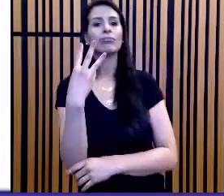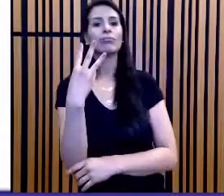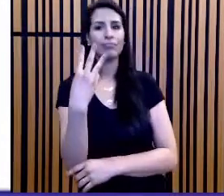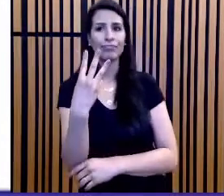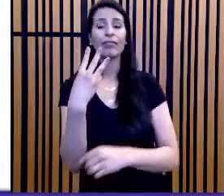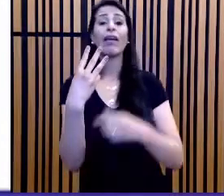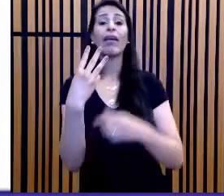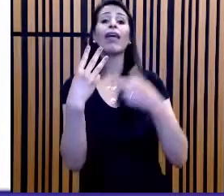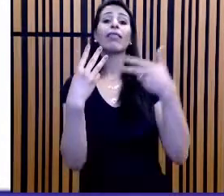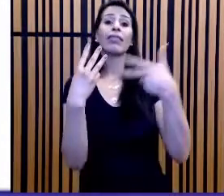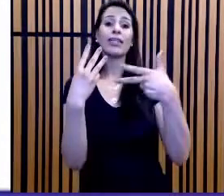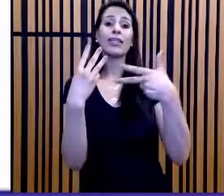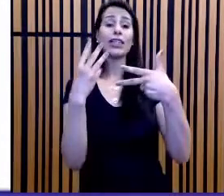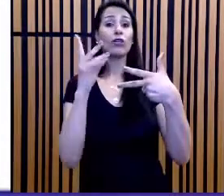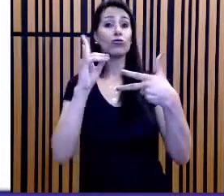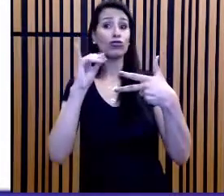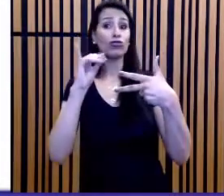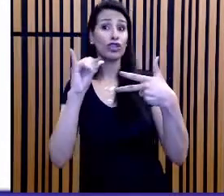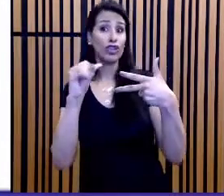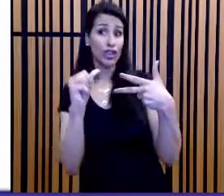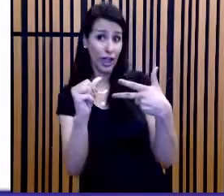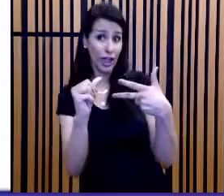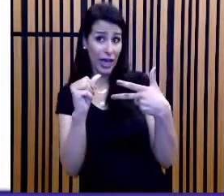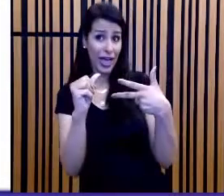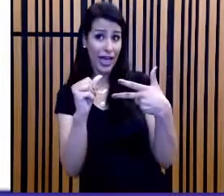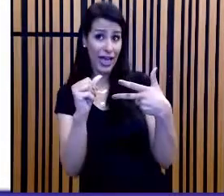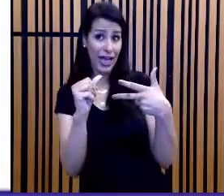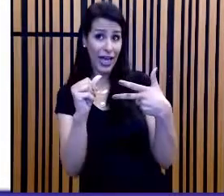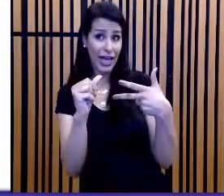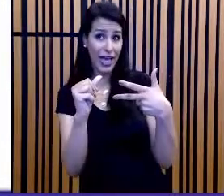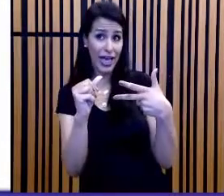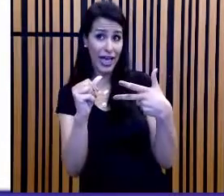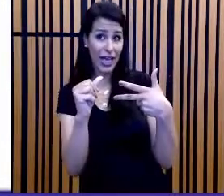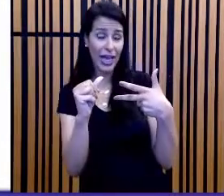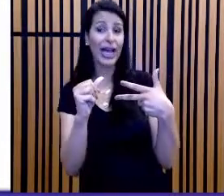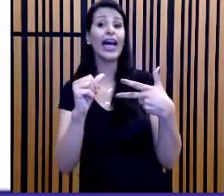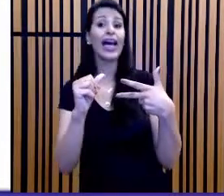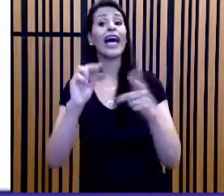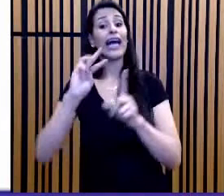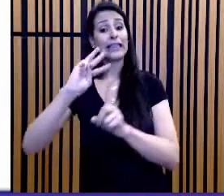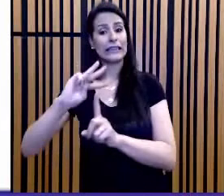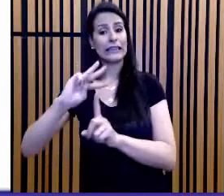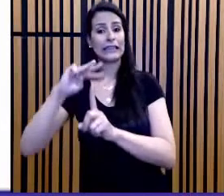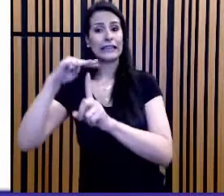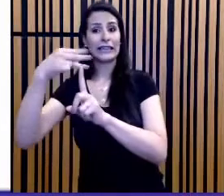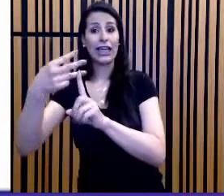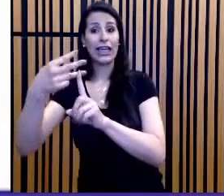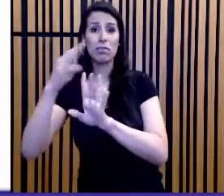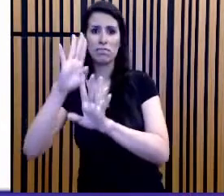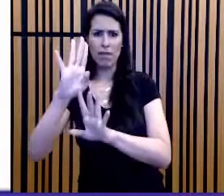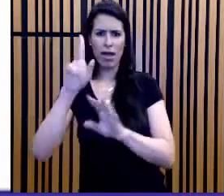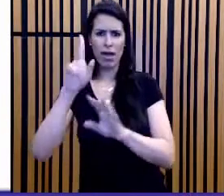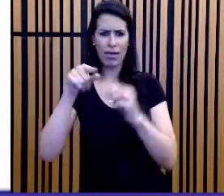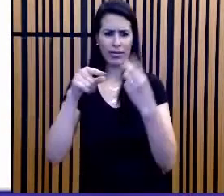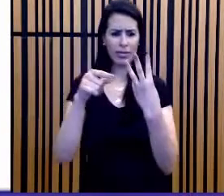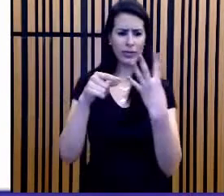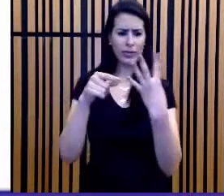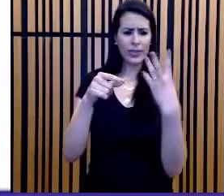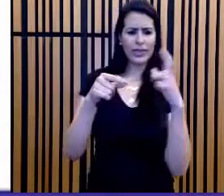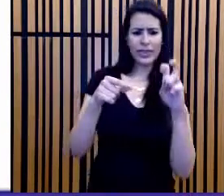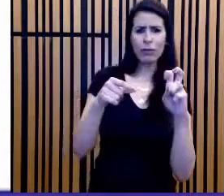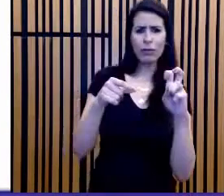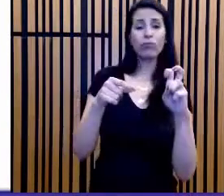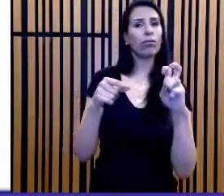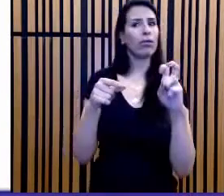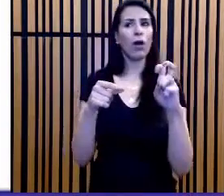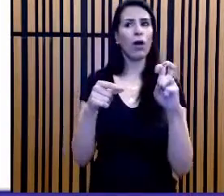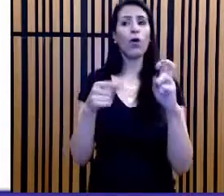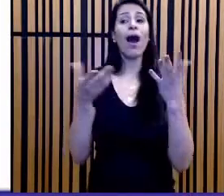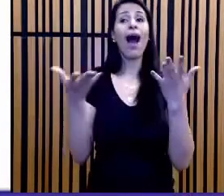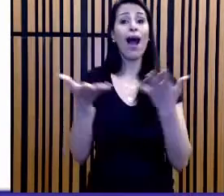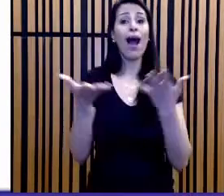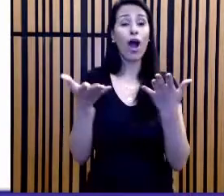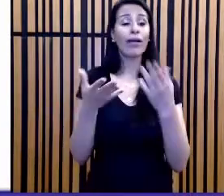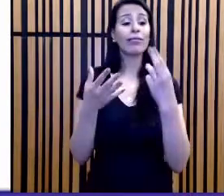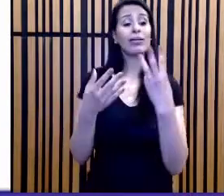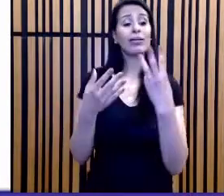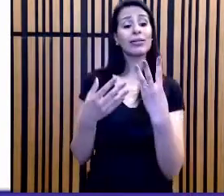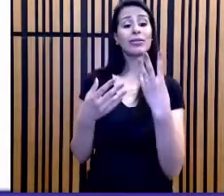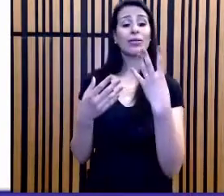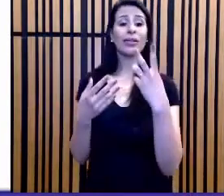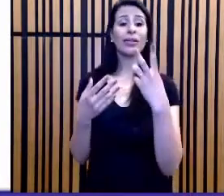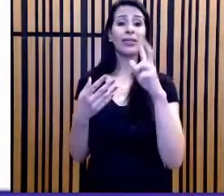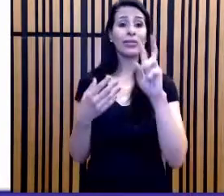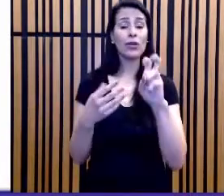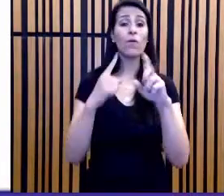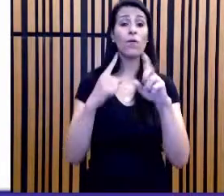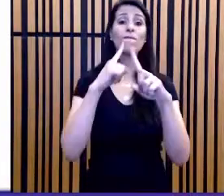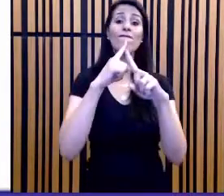triplica de novo, só que o número de pessoas no segundo dia já não é mais 345. O número de pessoas no segundo dia agora é 345 vezes